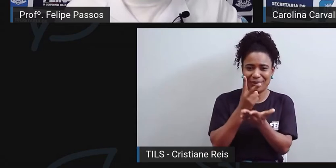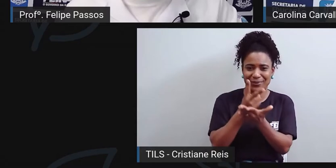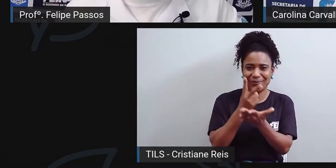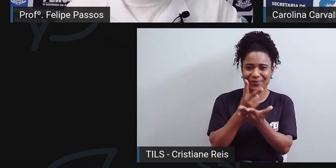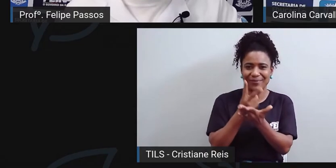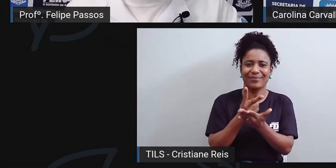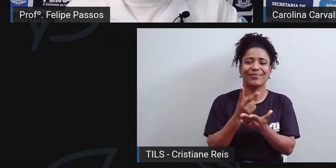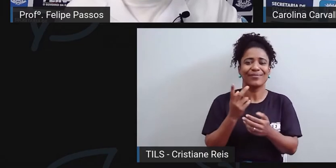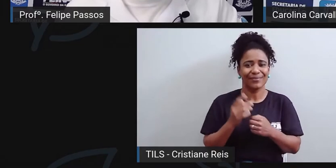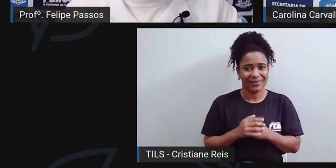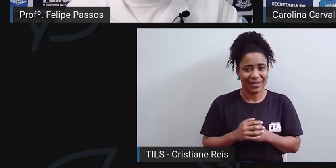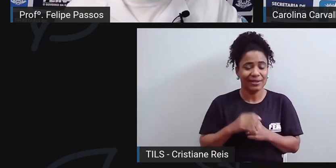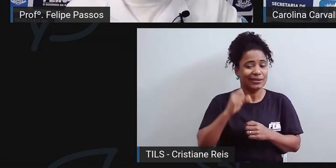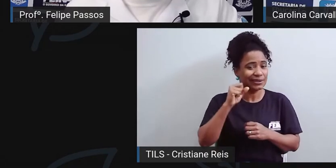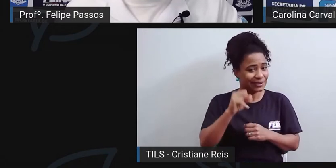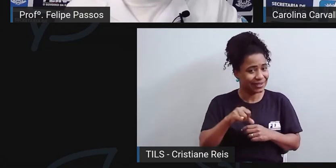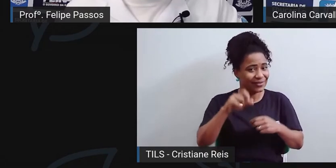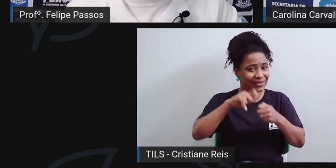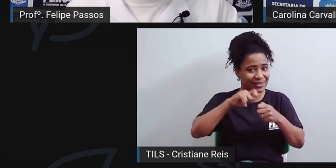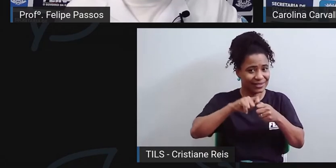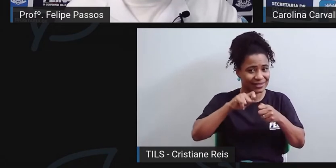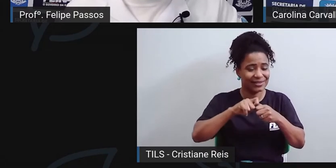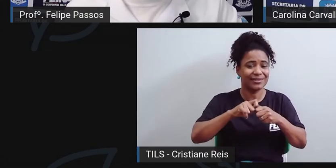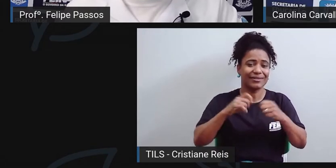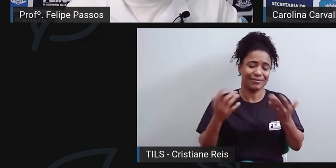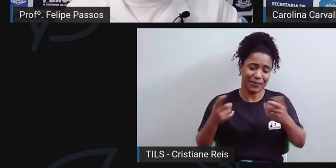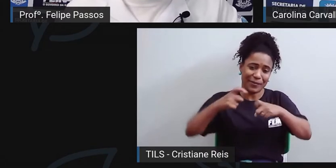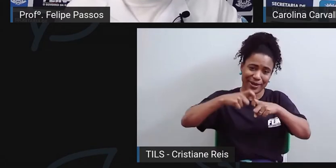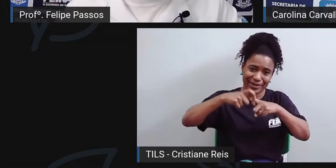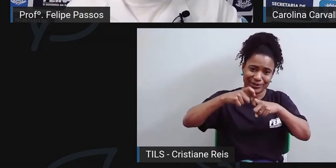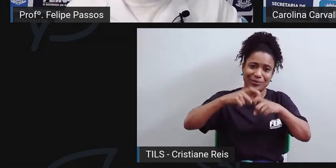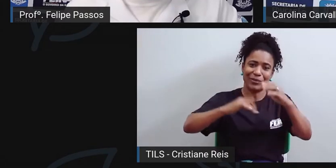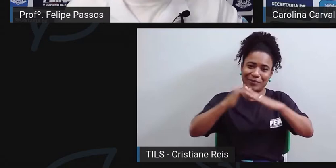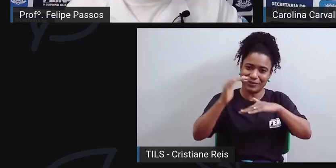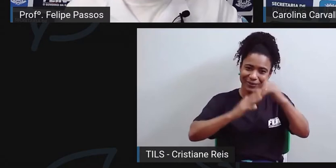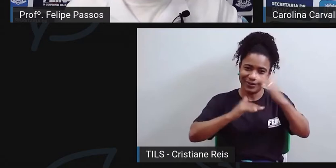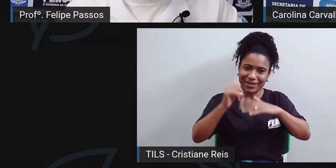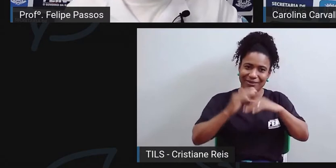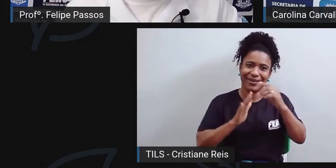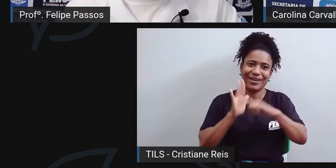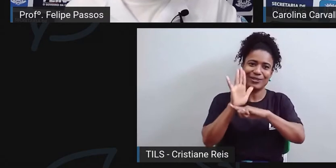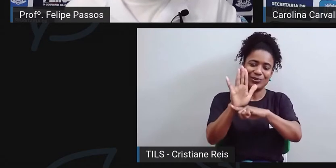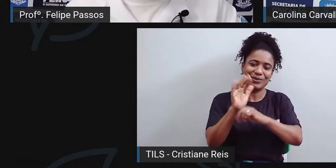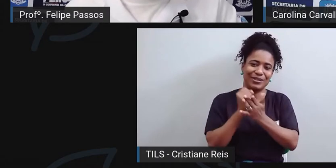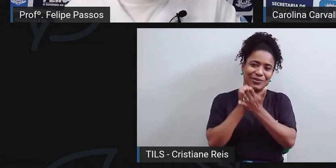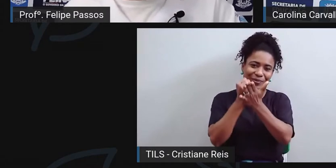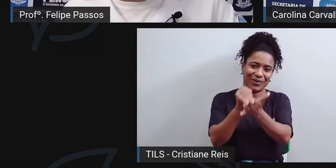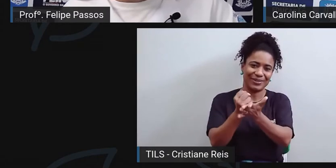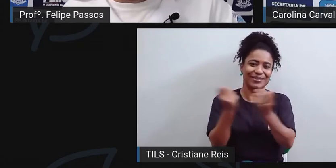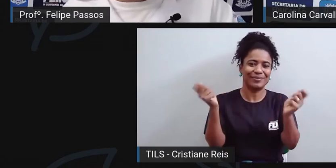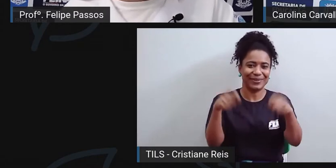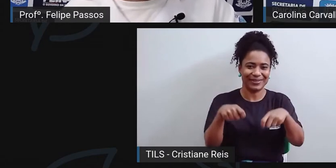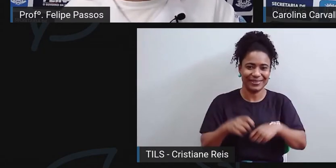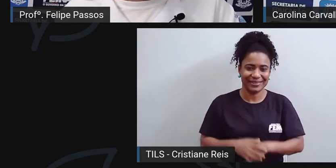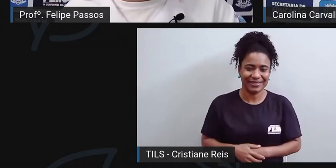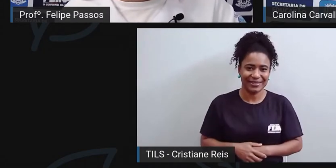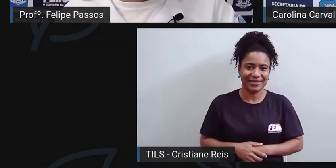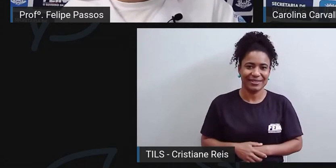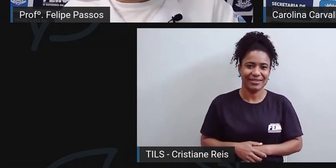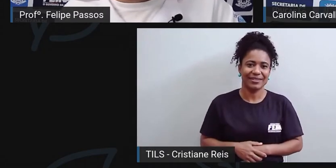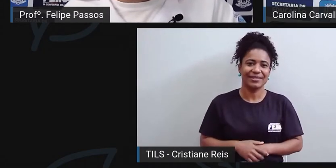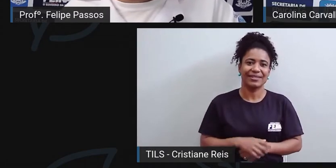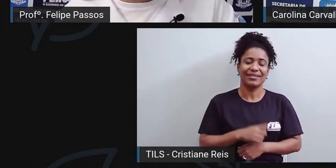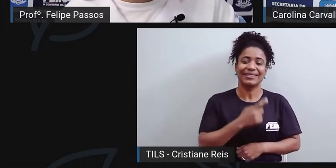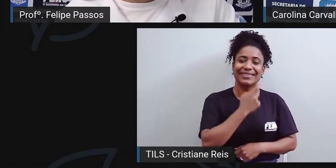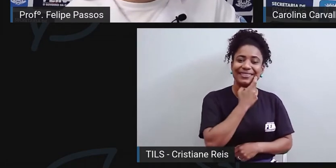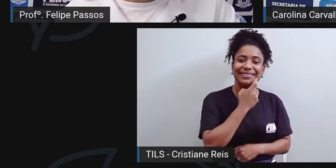consegue, de fato, com clareamento orientado por um profissional. perfeito. Então, assim, um dente branco não necessariamente é um dente